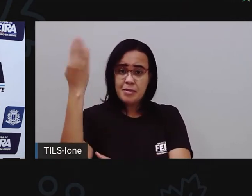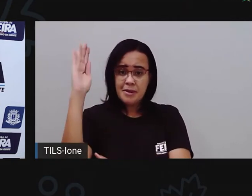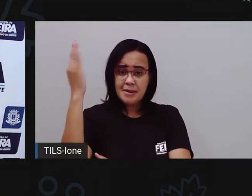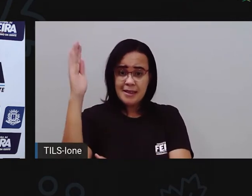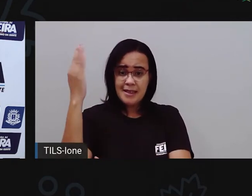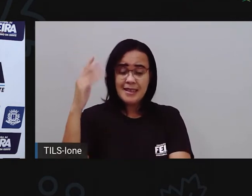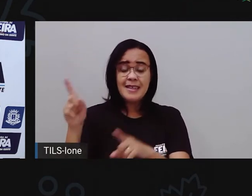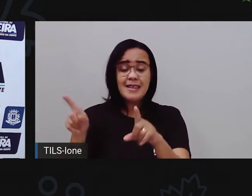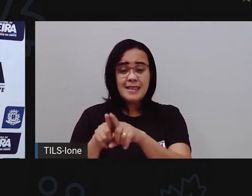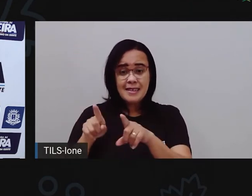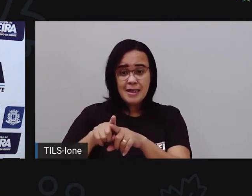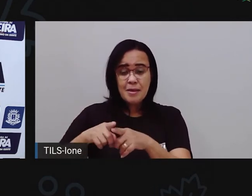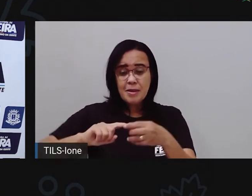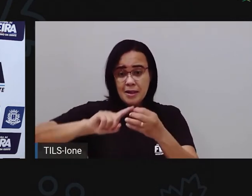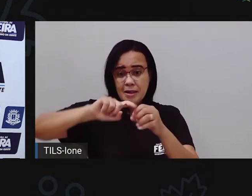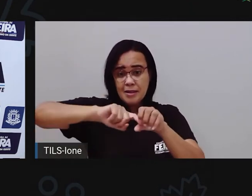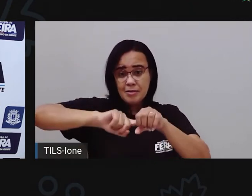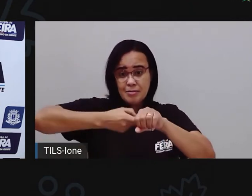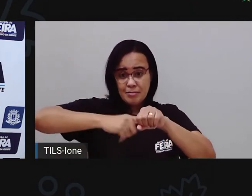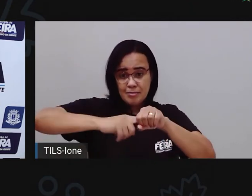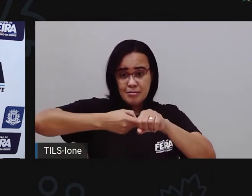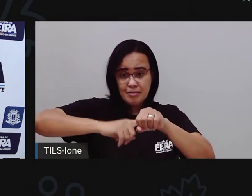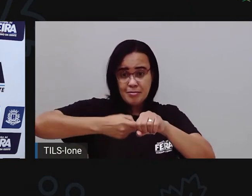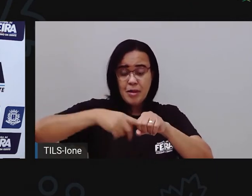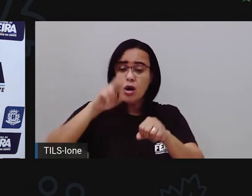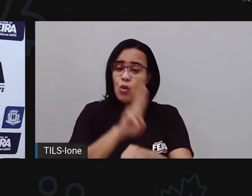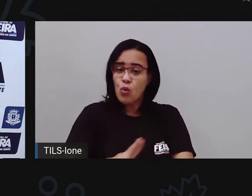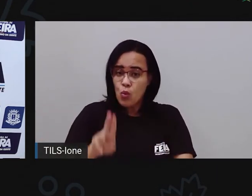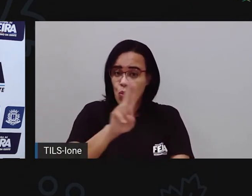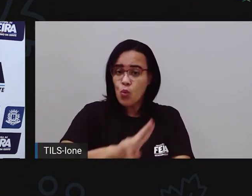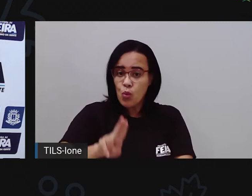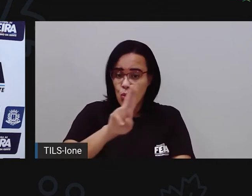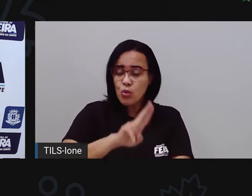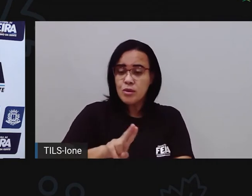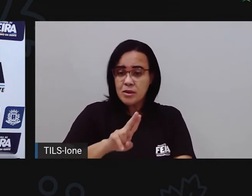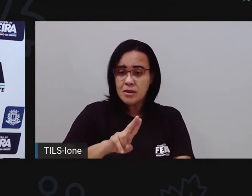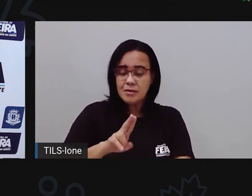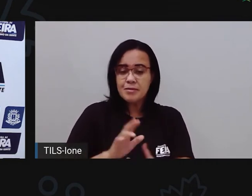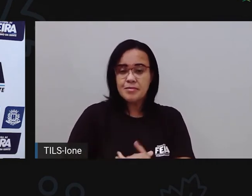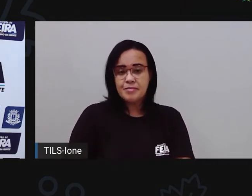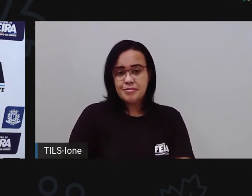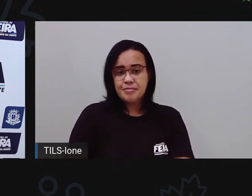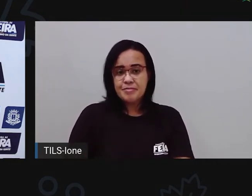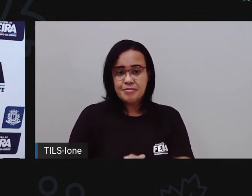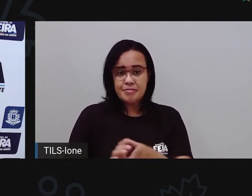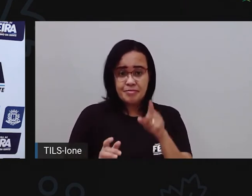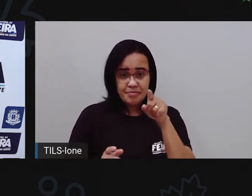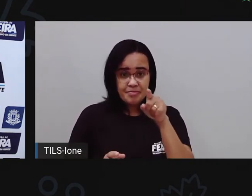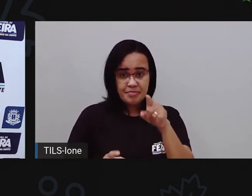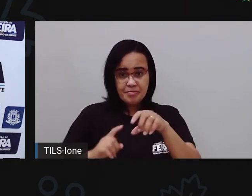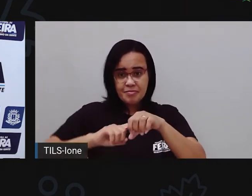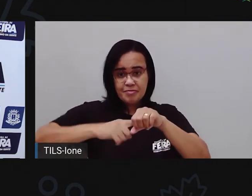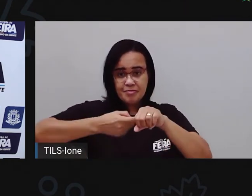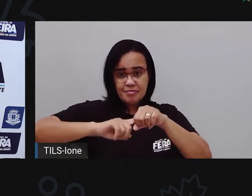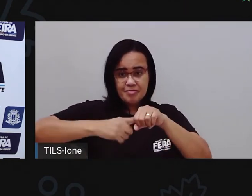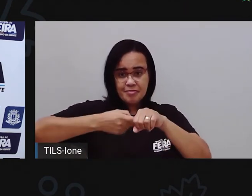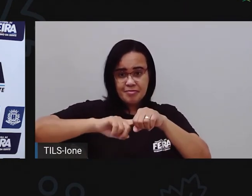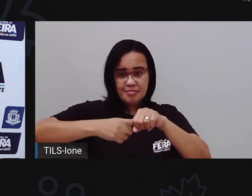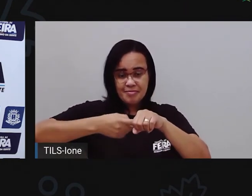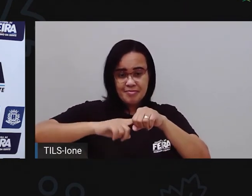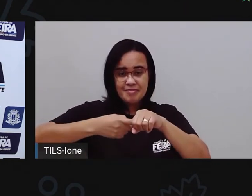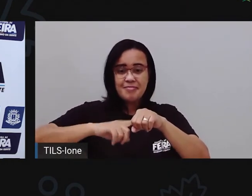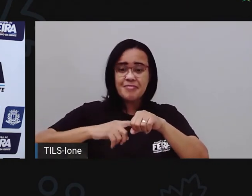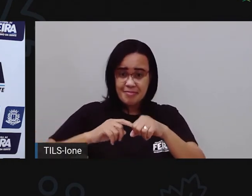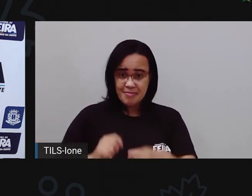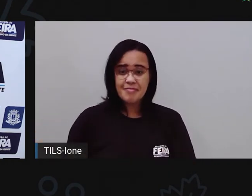lapiseira, né? Que a gente usa pra apontar o lápis. Aqui, no caso, ó, a lapiseira. E aí,